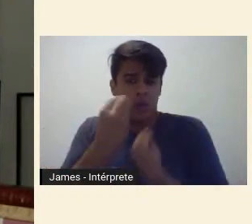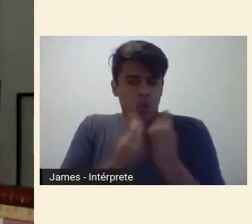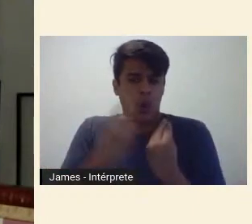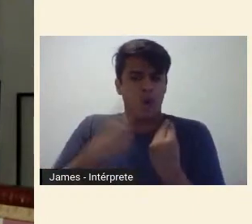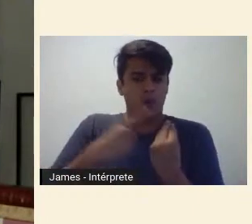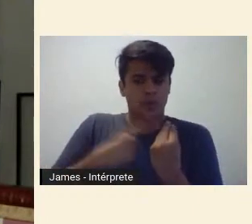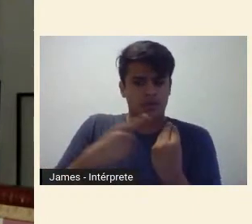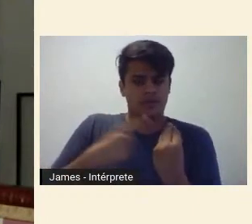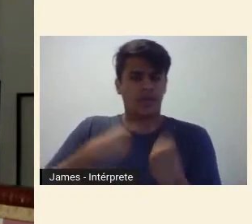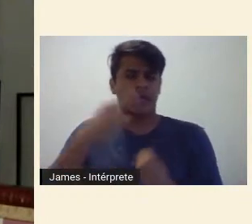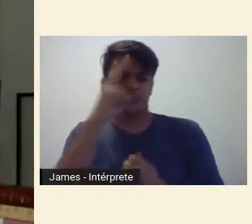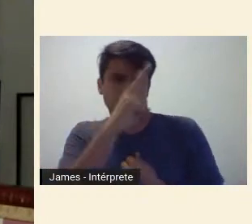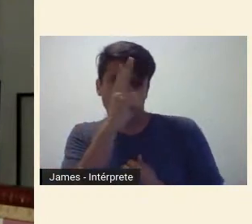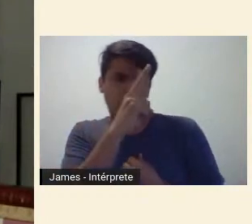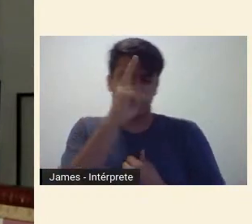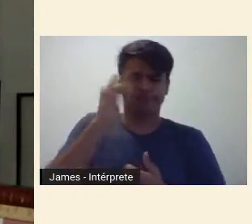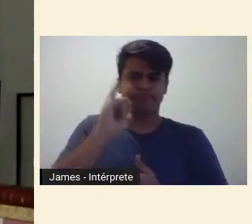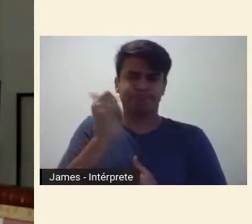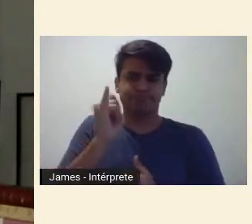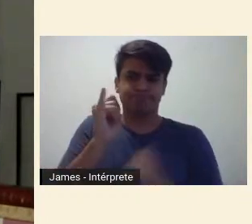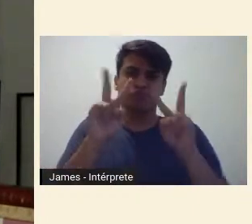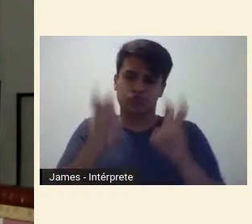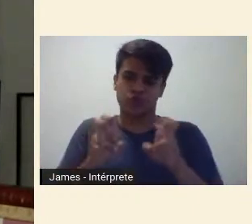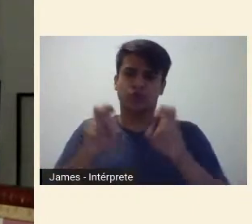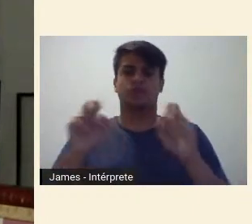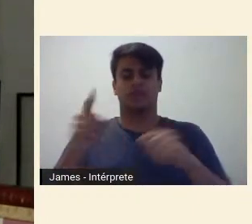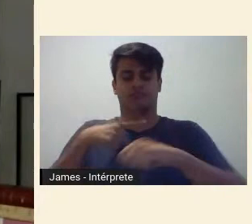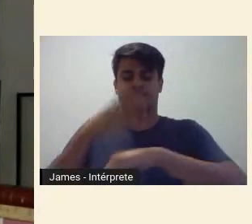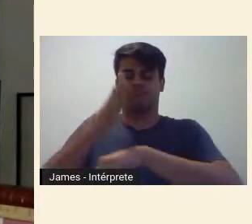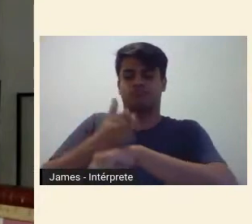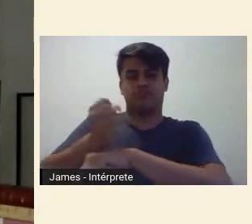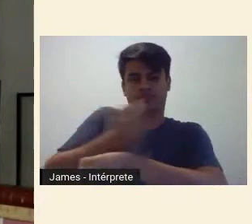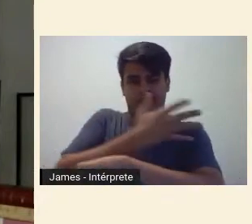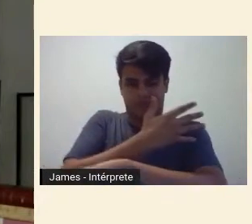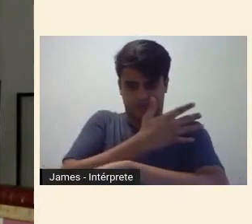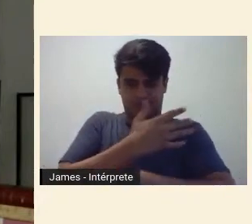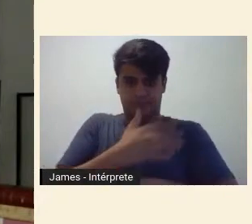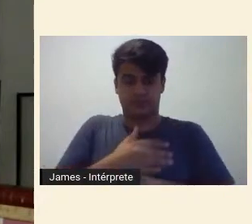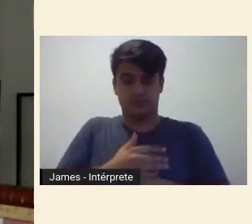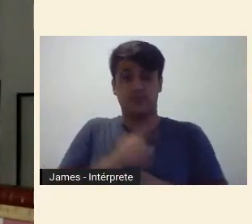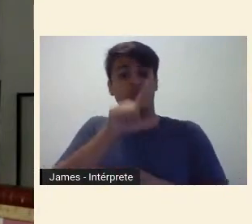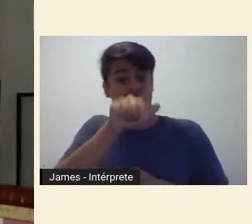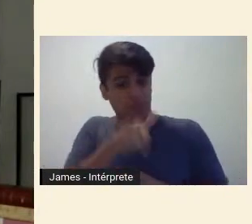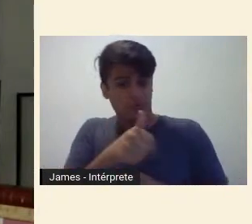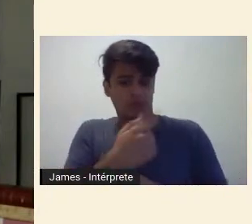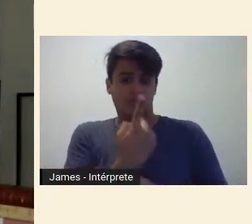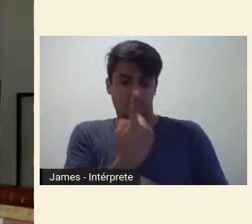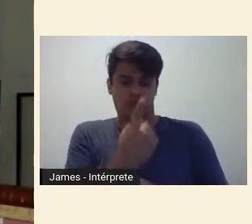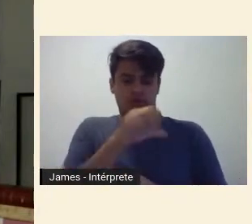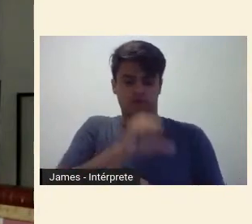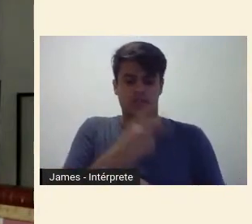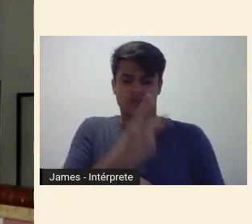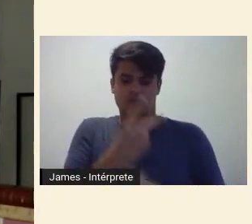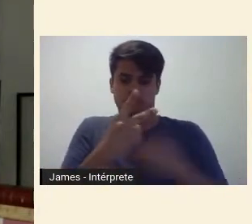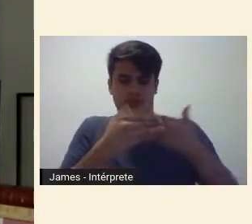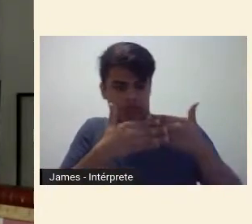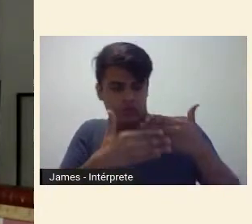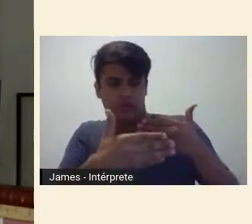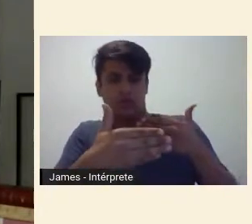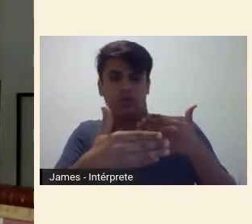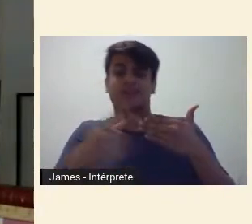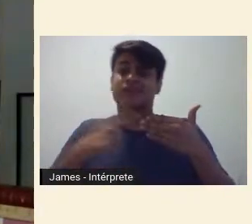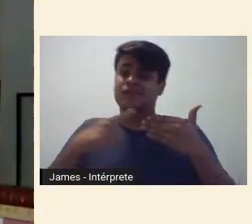modernismo. A partir da Semana, a recepção nas décadas que se seguiram a 1922 fizeram do movimento uma história de